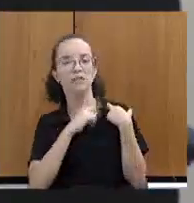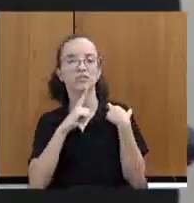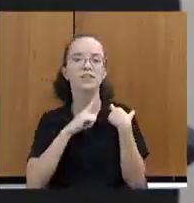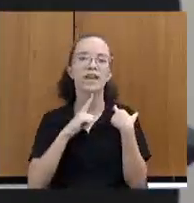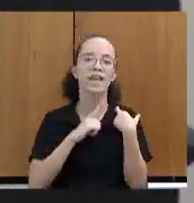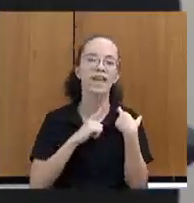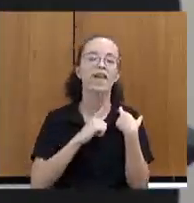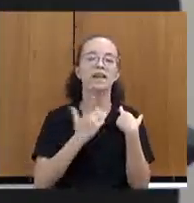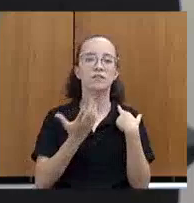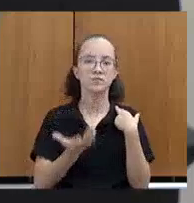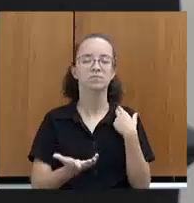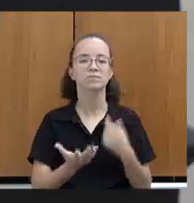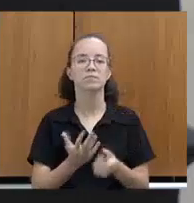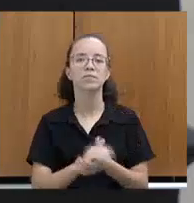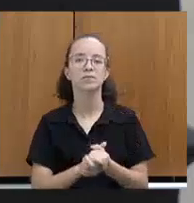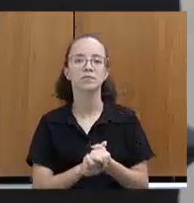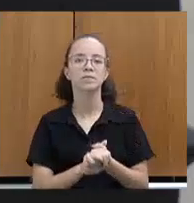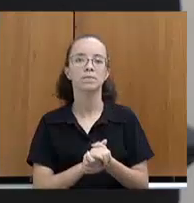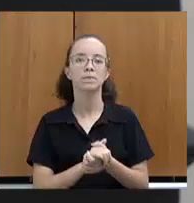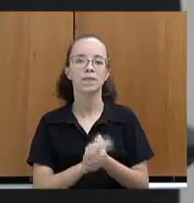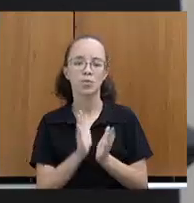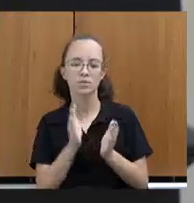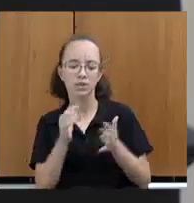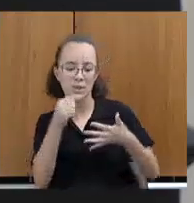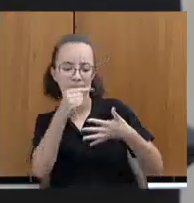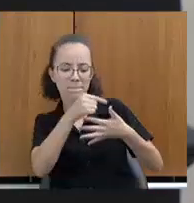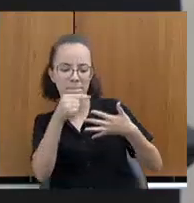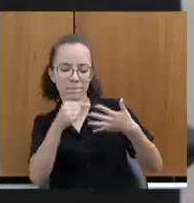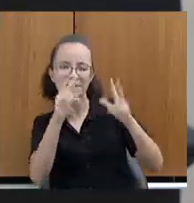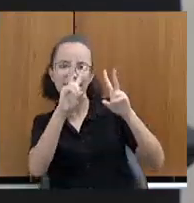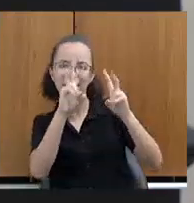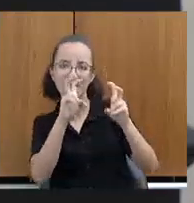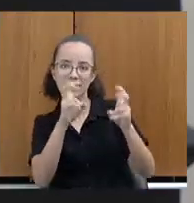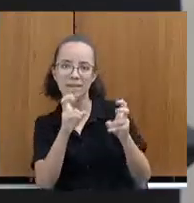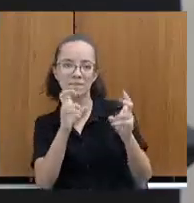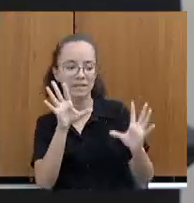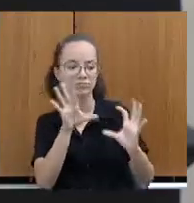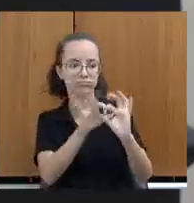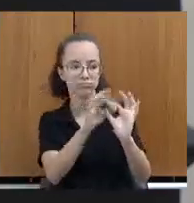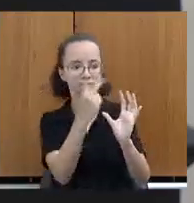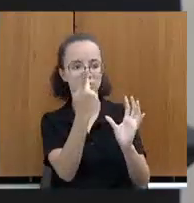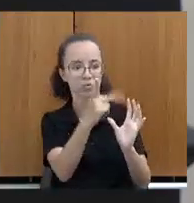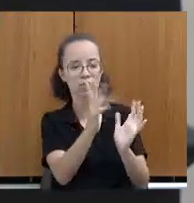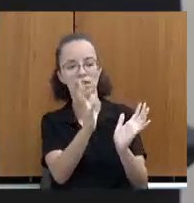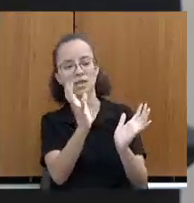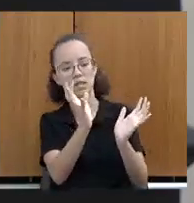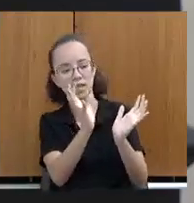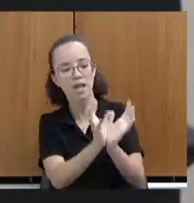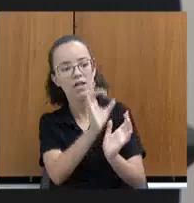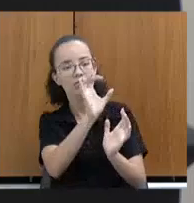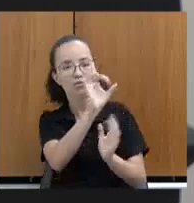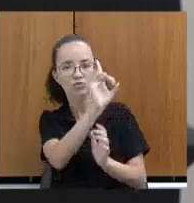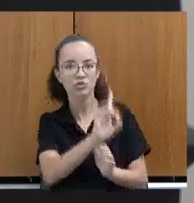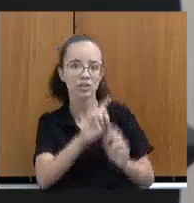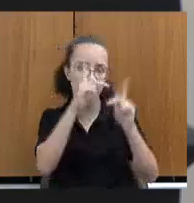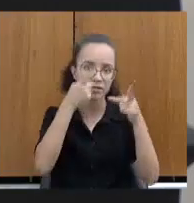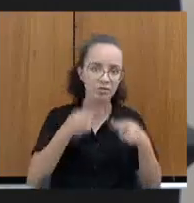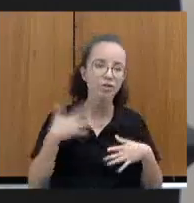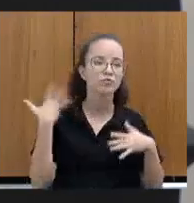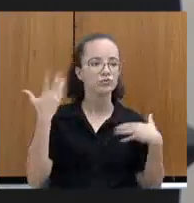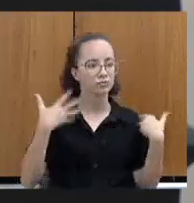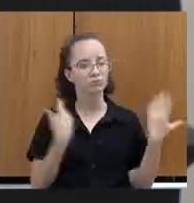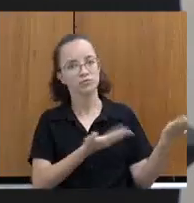Então, muitas delas estão concentradas na secretaria da senhora. Direitos humanos, direito da mulher, esporte, lazer,